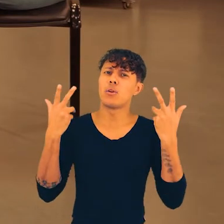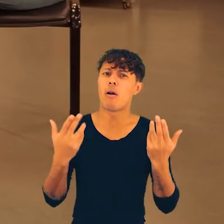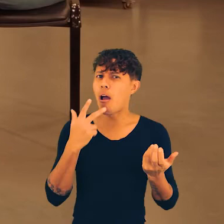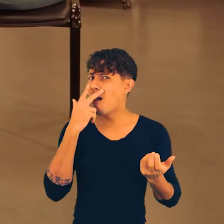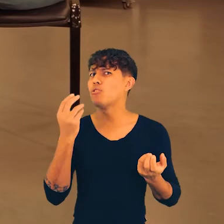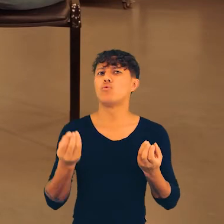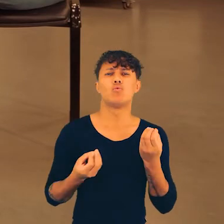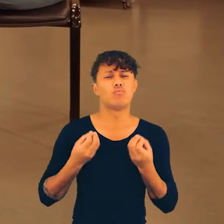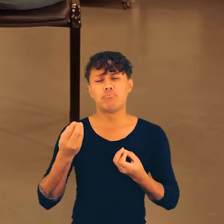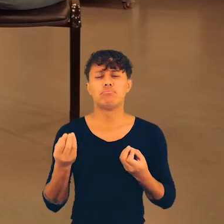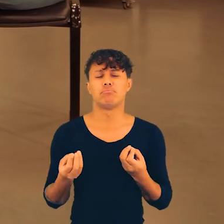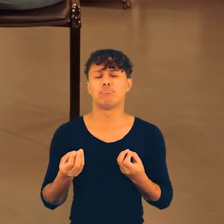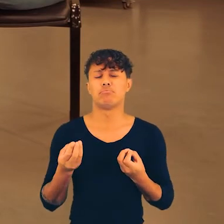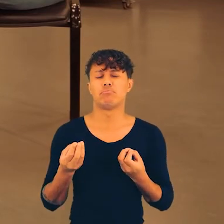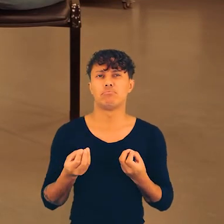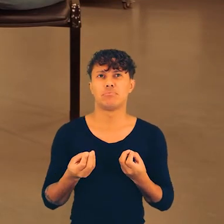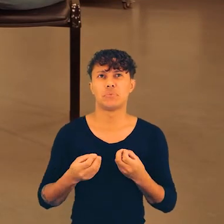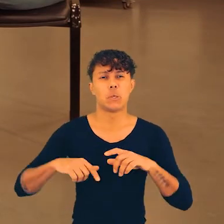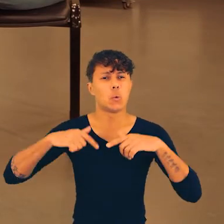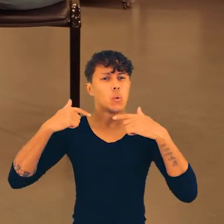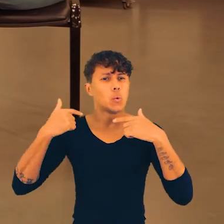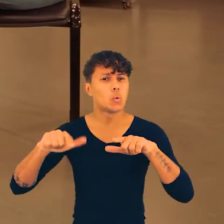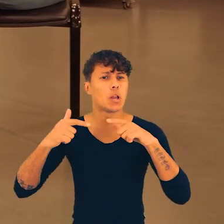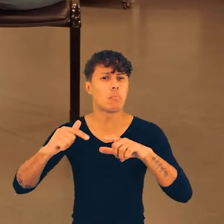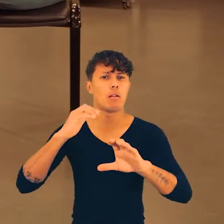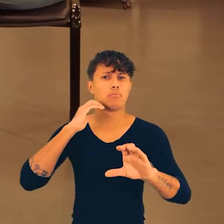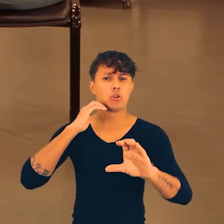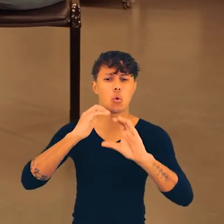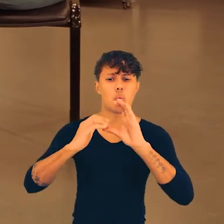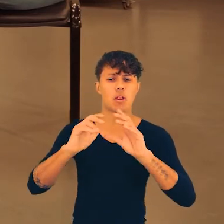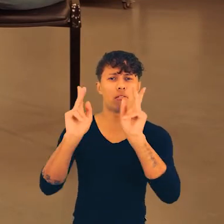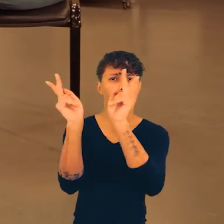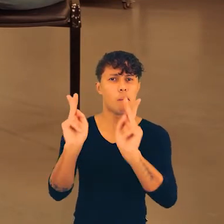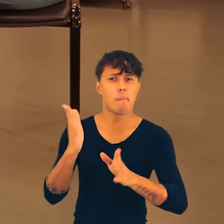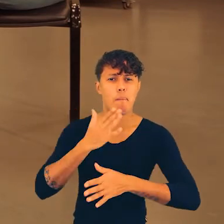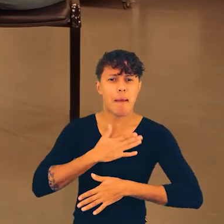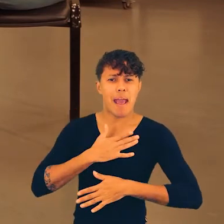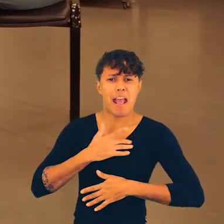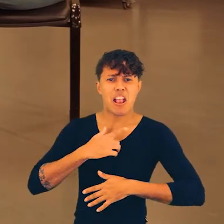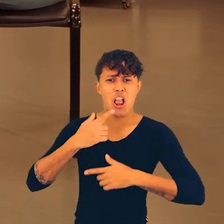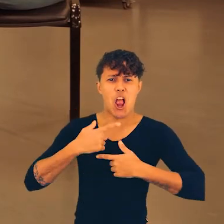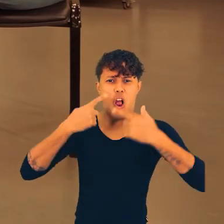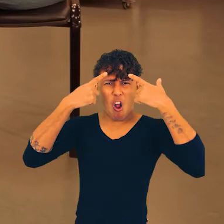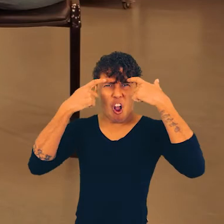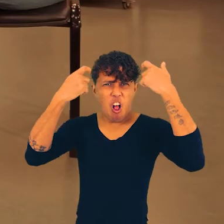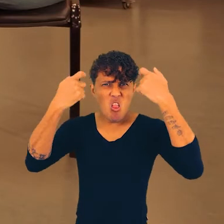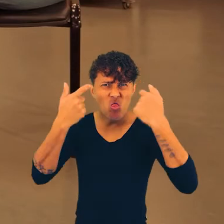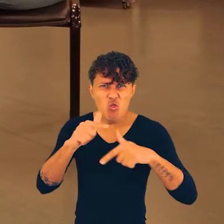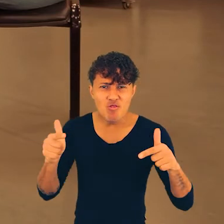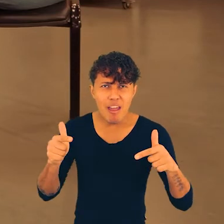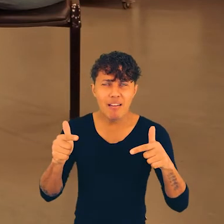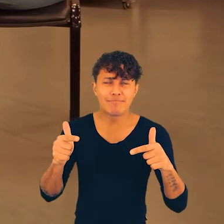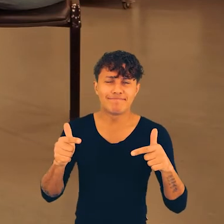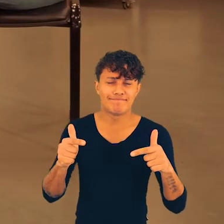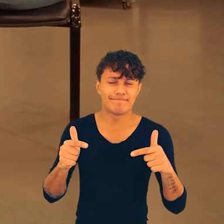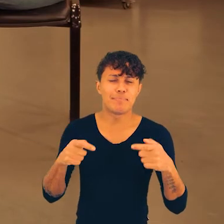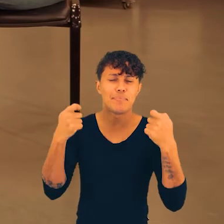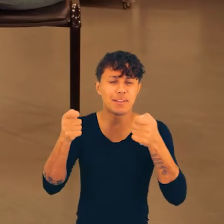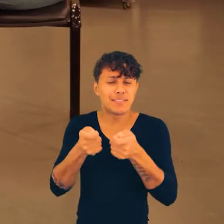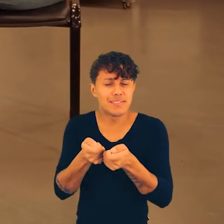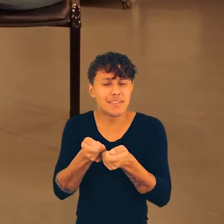tem que ter esse equilíbrio, né? Então, realmente, acho que o trabalho, a comunicação não violenta, né,